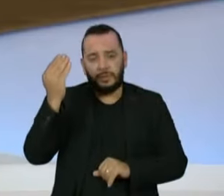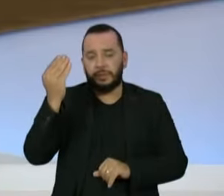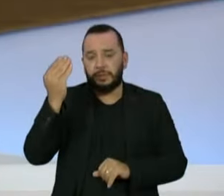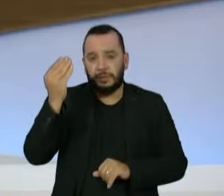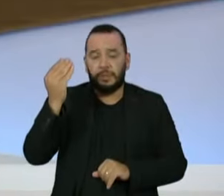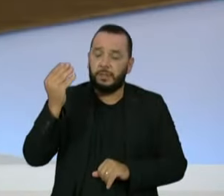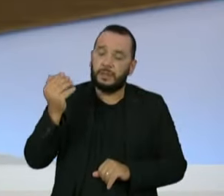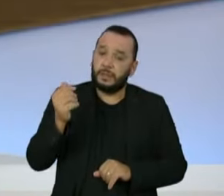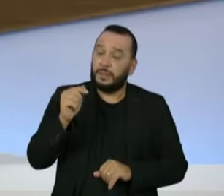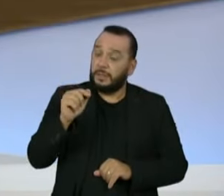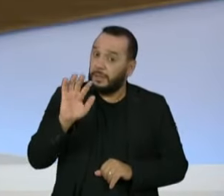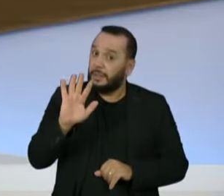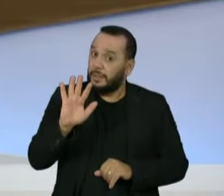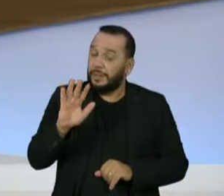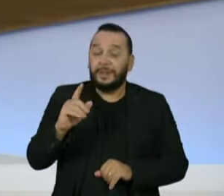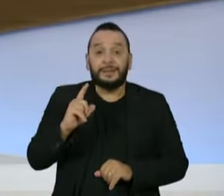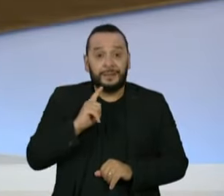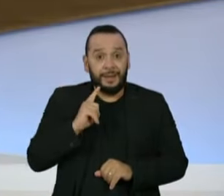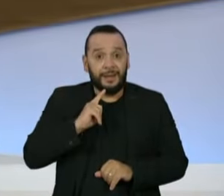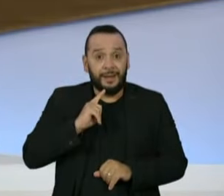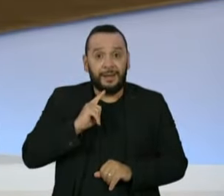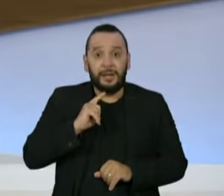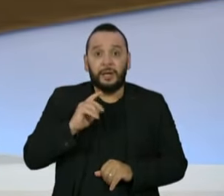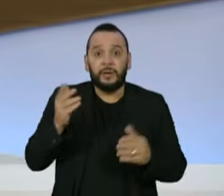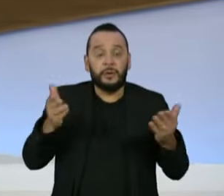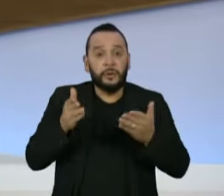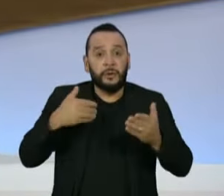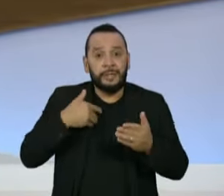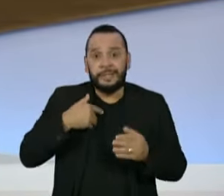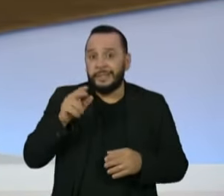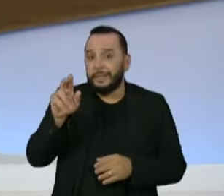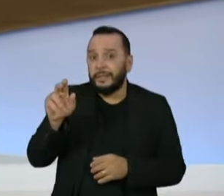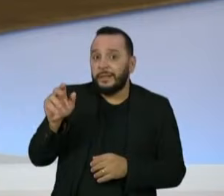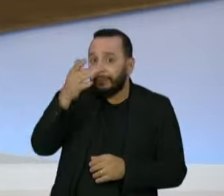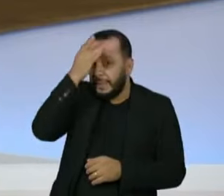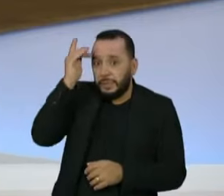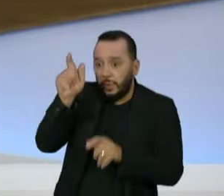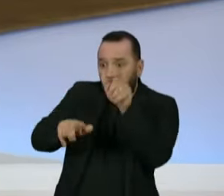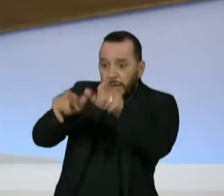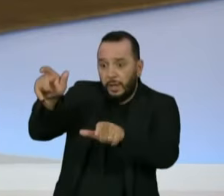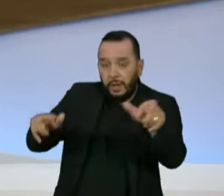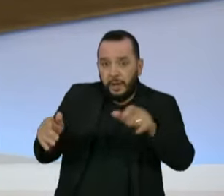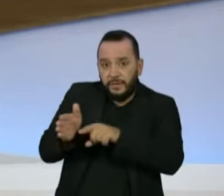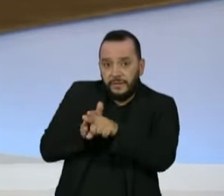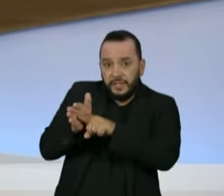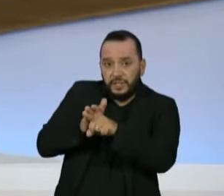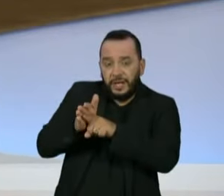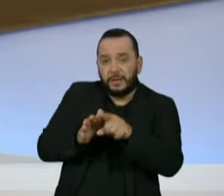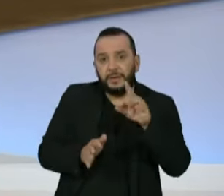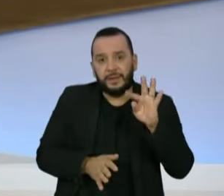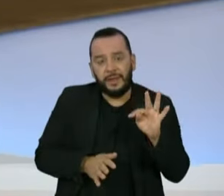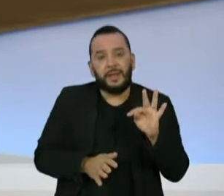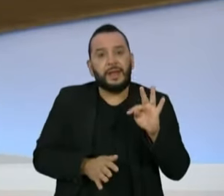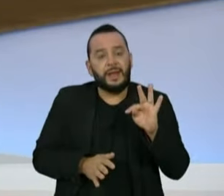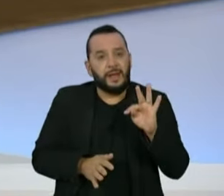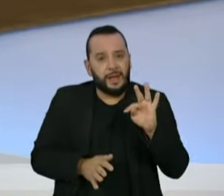falsa ou não. Tanto que a gente tem nomes que hoje são investigados pelo TSE e pelo